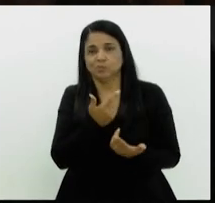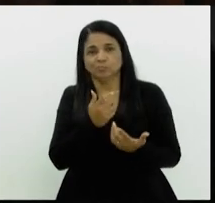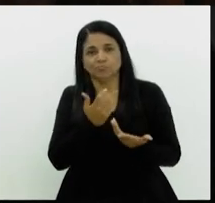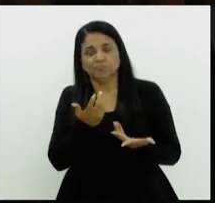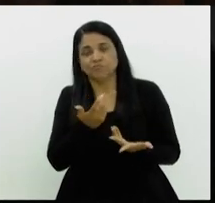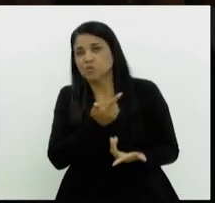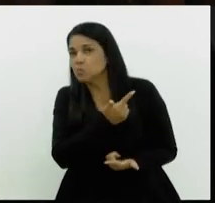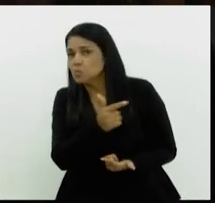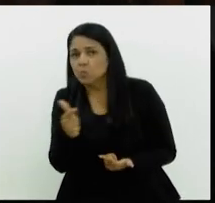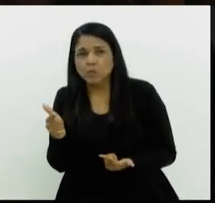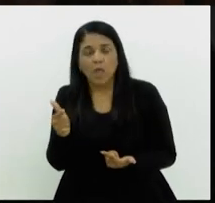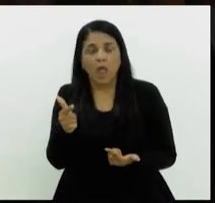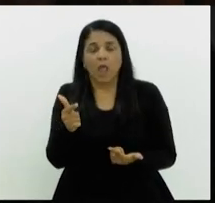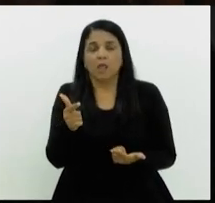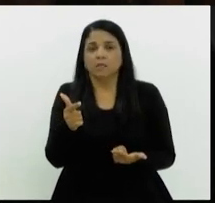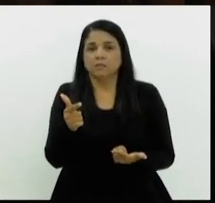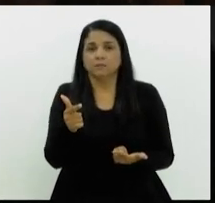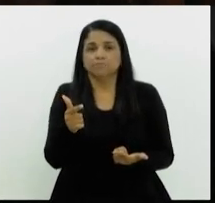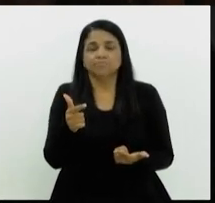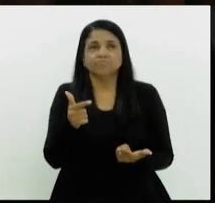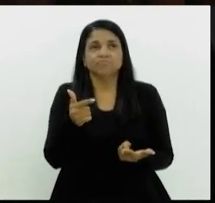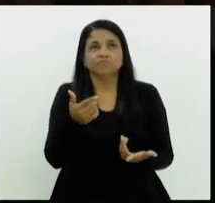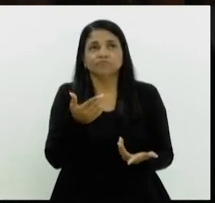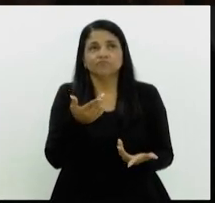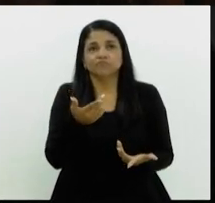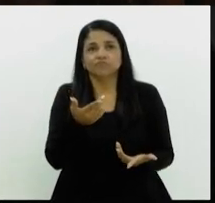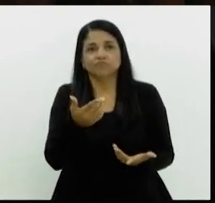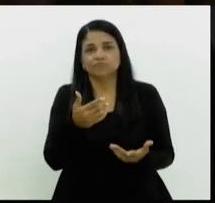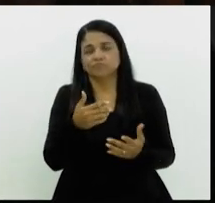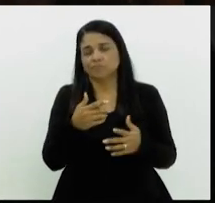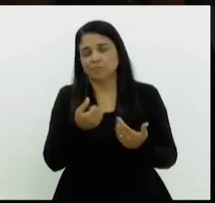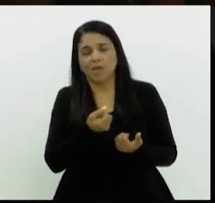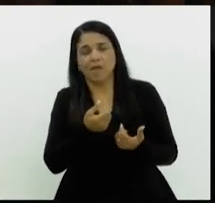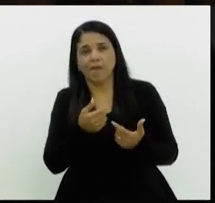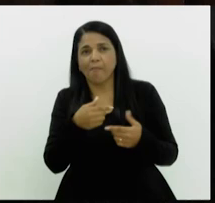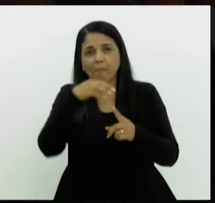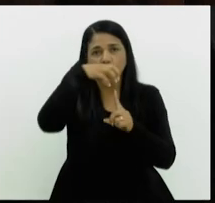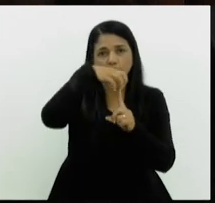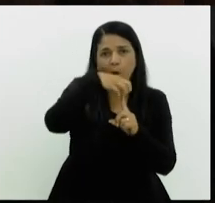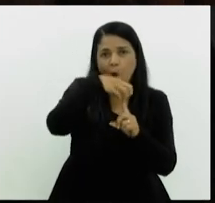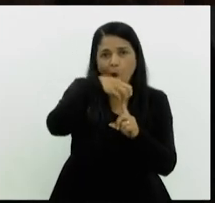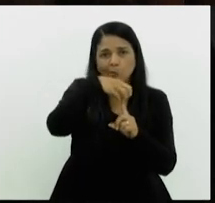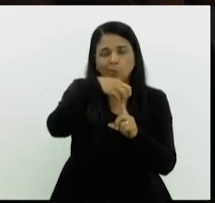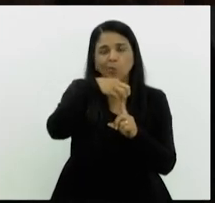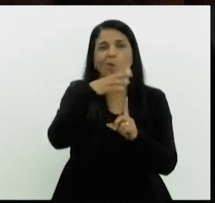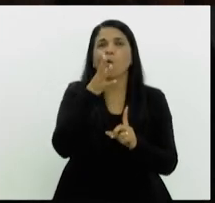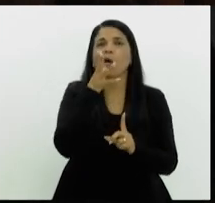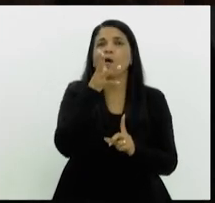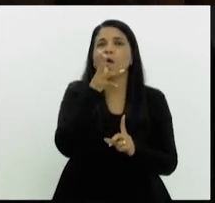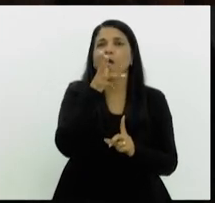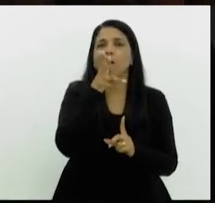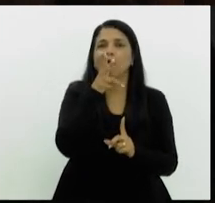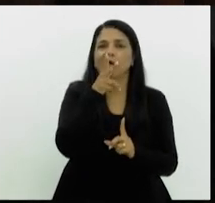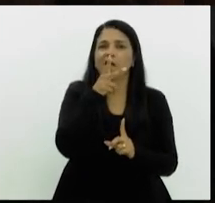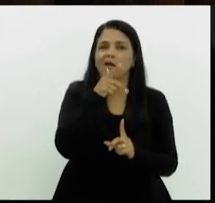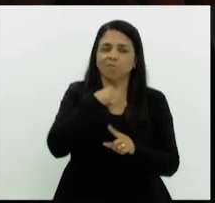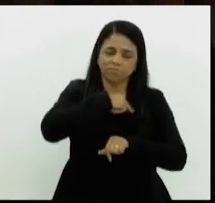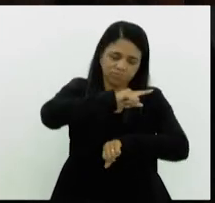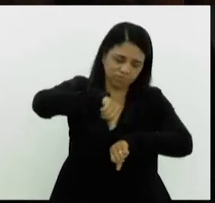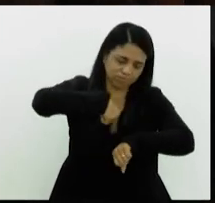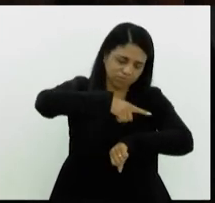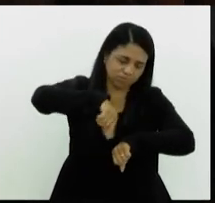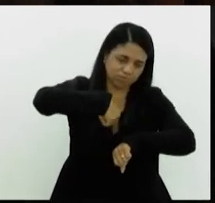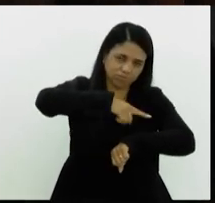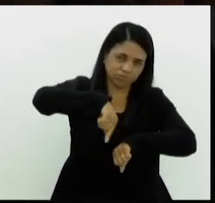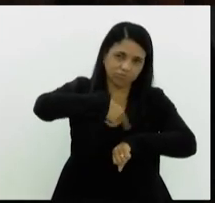onde o trabalhador ou a trabalhadora fica no ponto de ônibus horas e horas e muitas das vezes